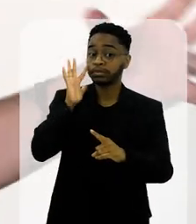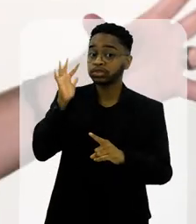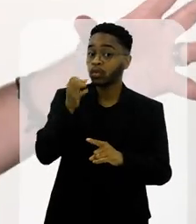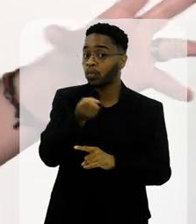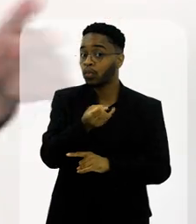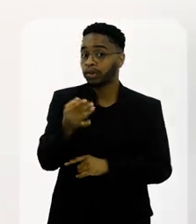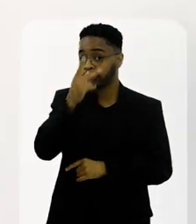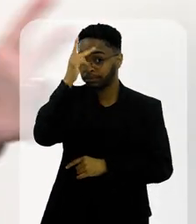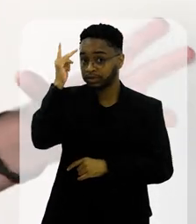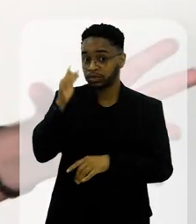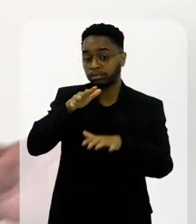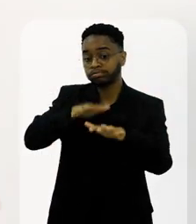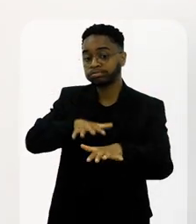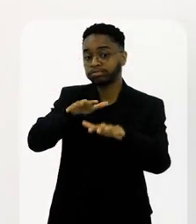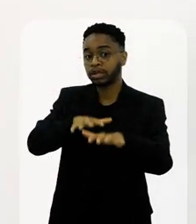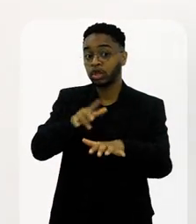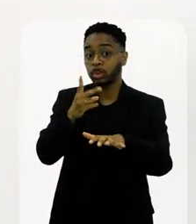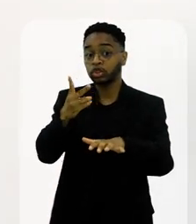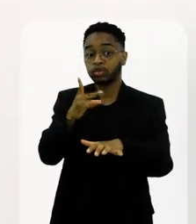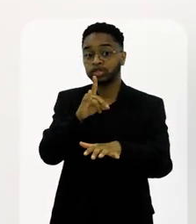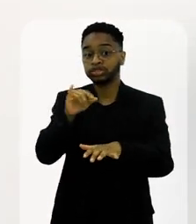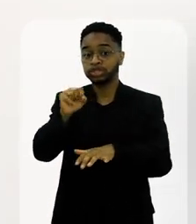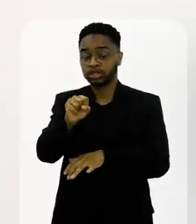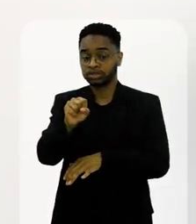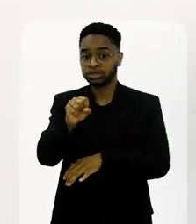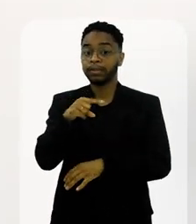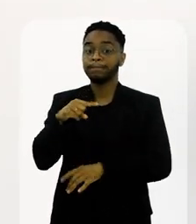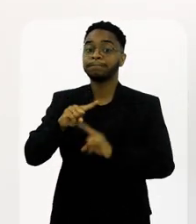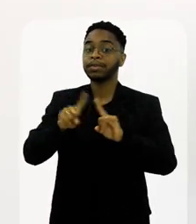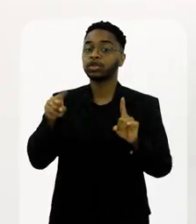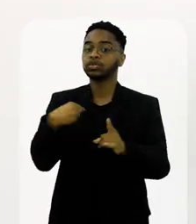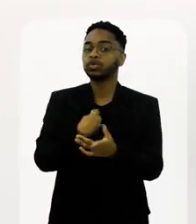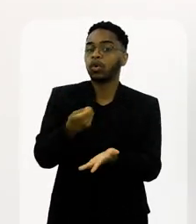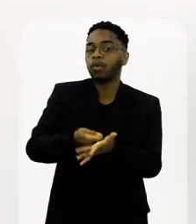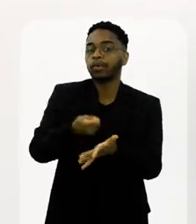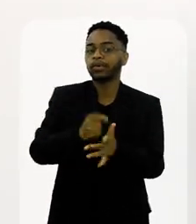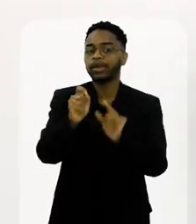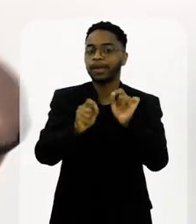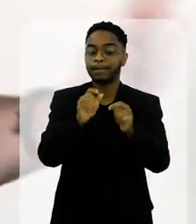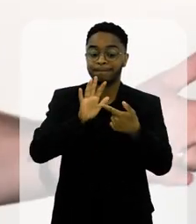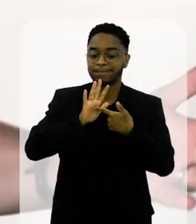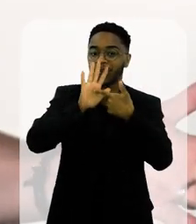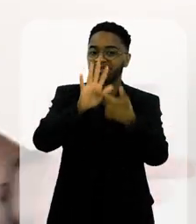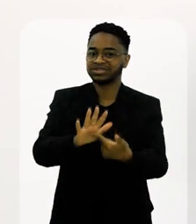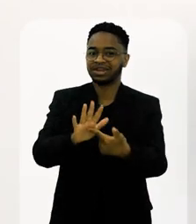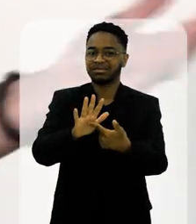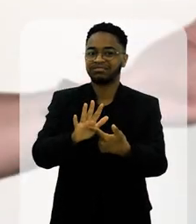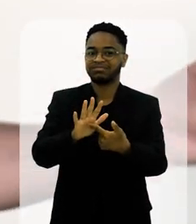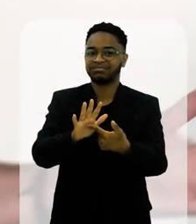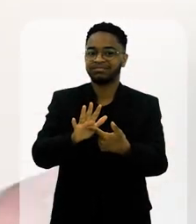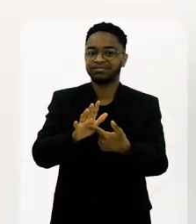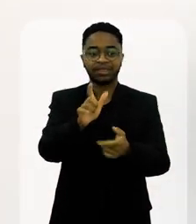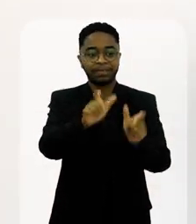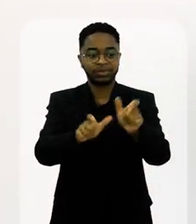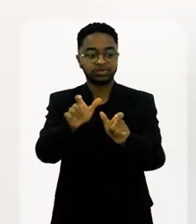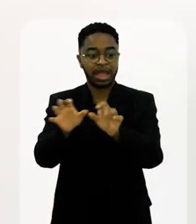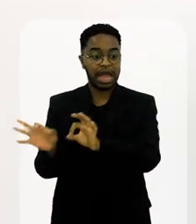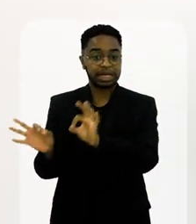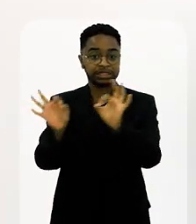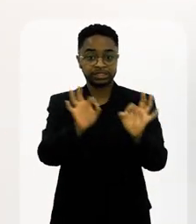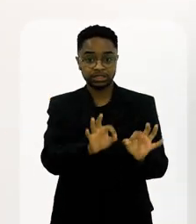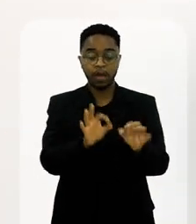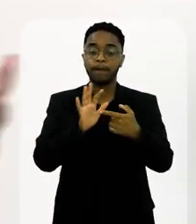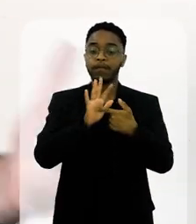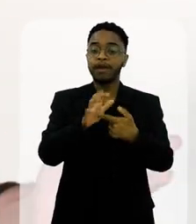passam ali na Avenida ao longo daquelas duas noites e a gente tem a obrigação de mostrar para todo mundo, mostrar para uma audiência